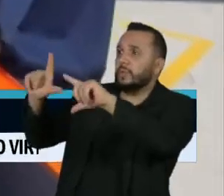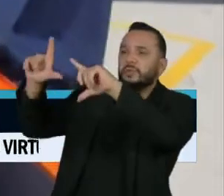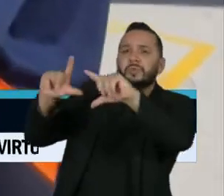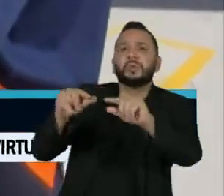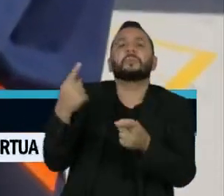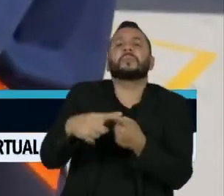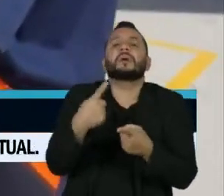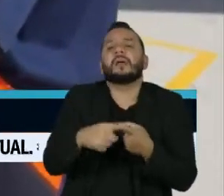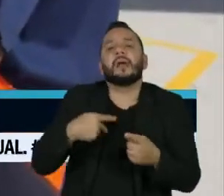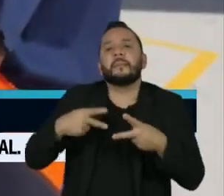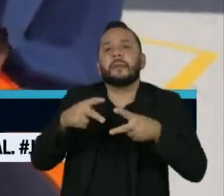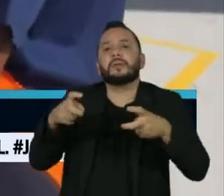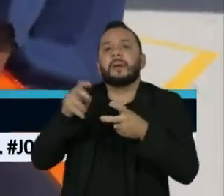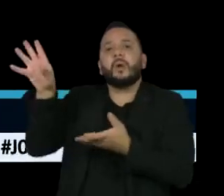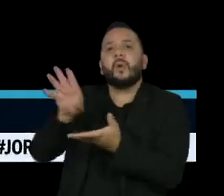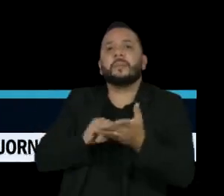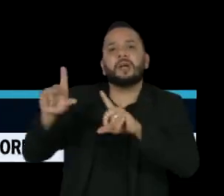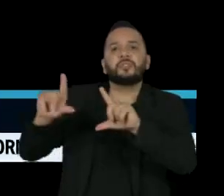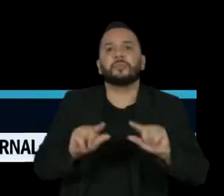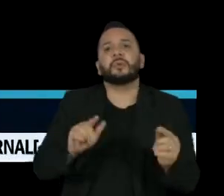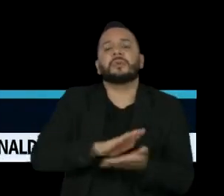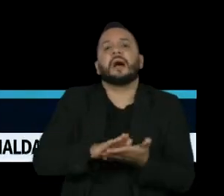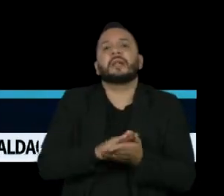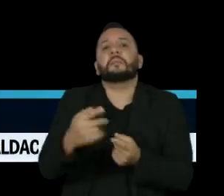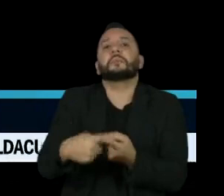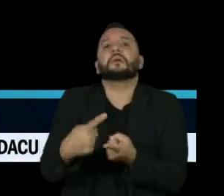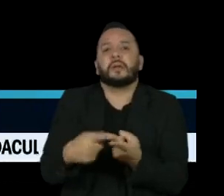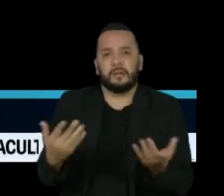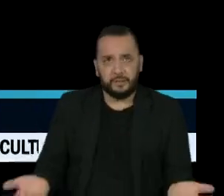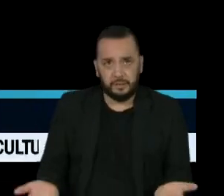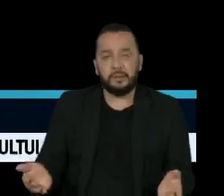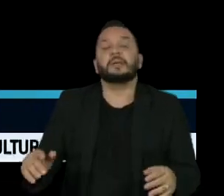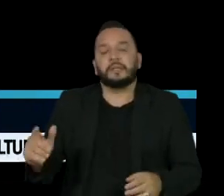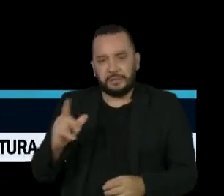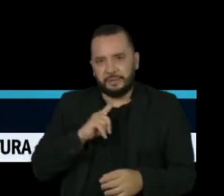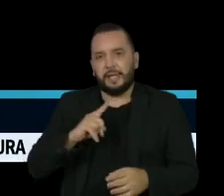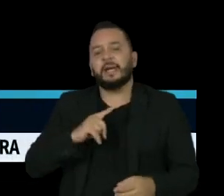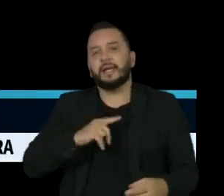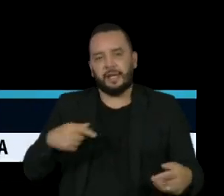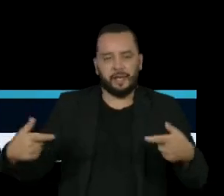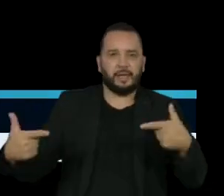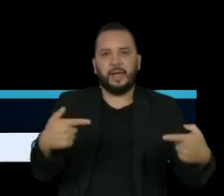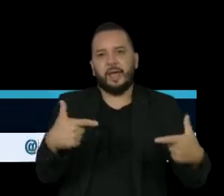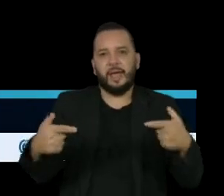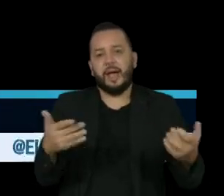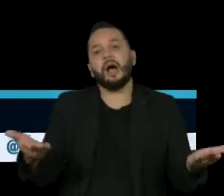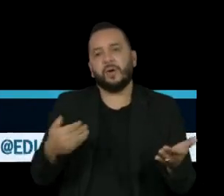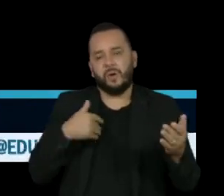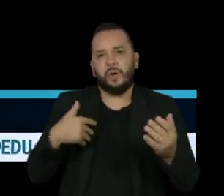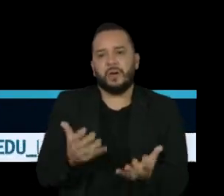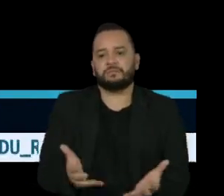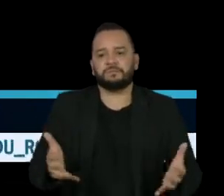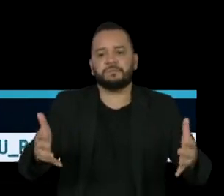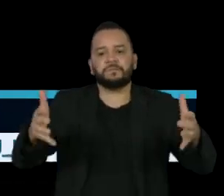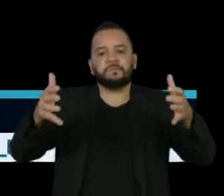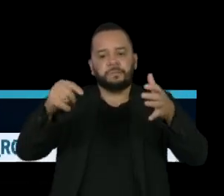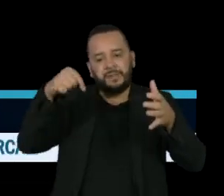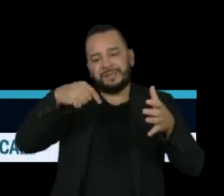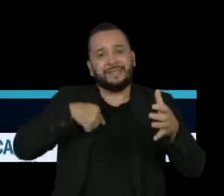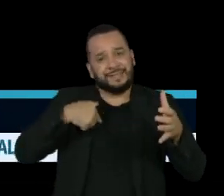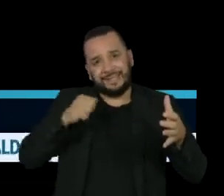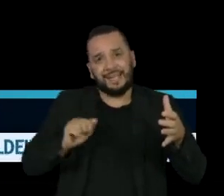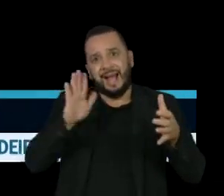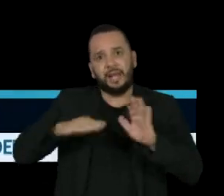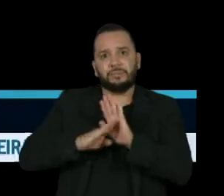pela empresa aqui no país. Com o conflito no leste europeu, o preço do barril do petróleo tem flutuado. Já chegou